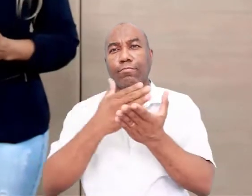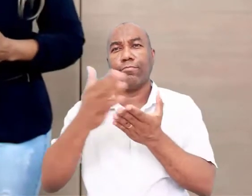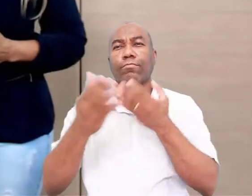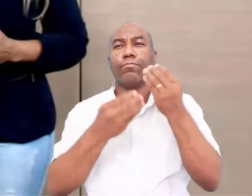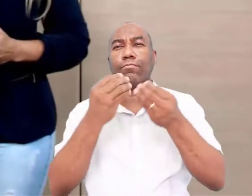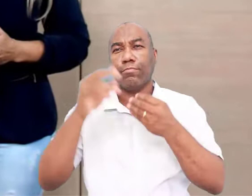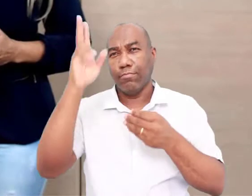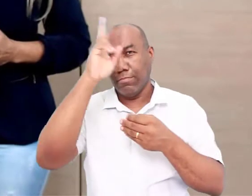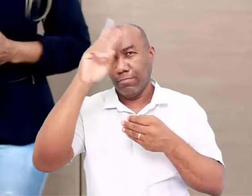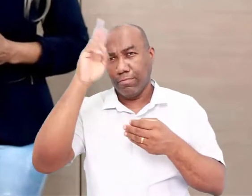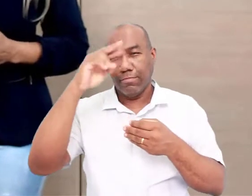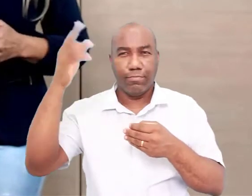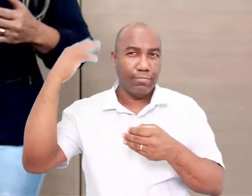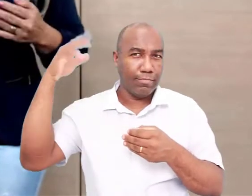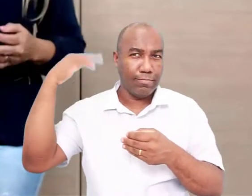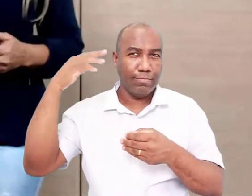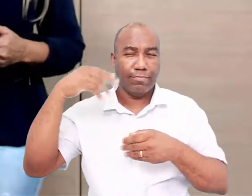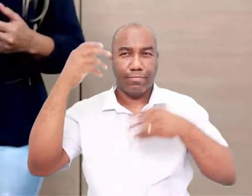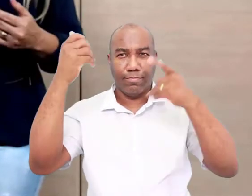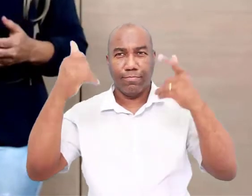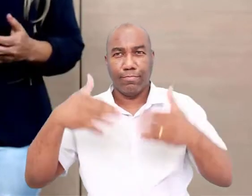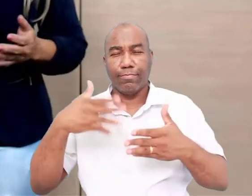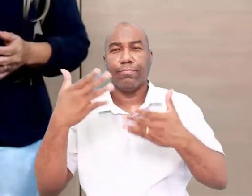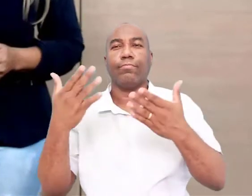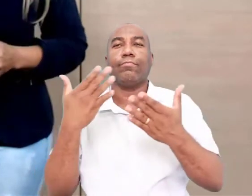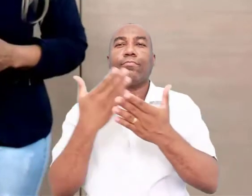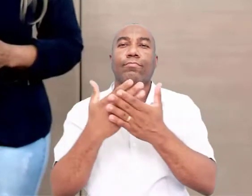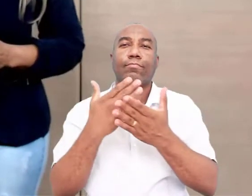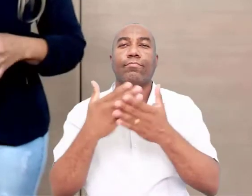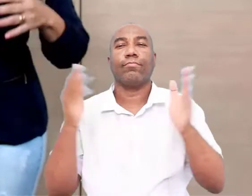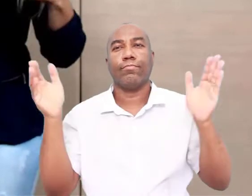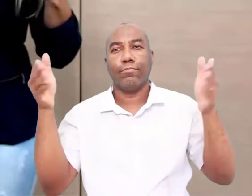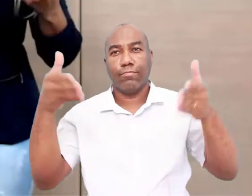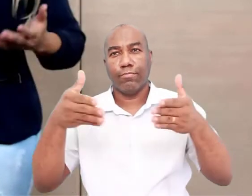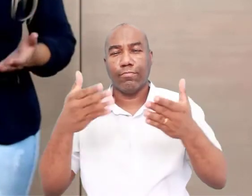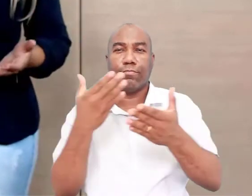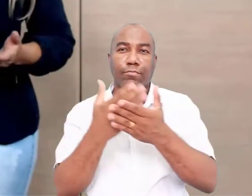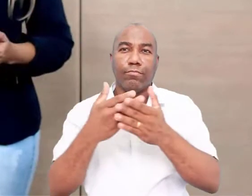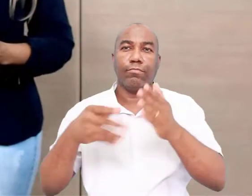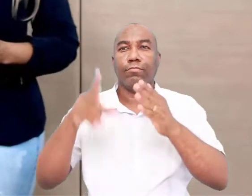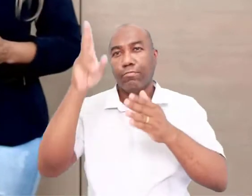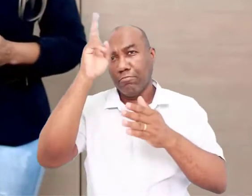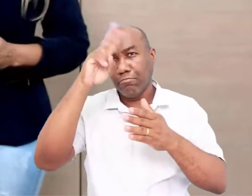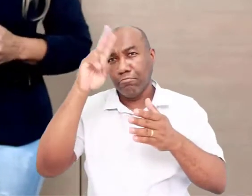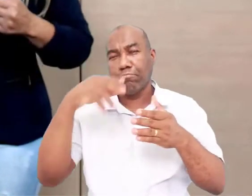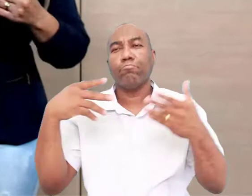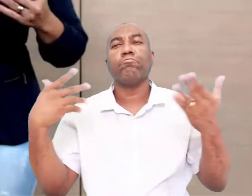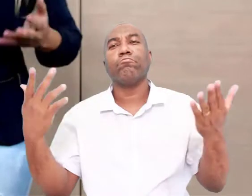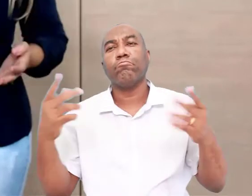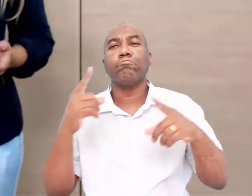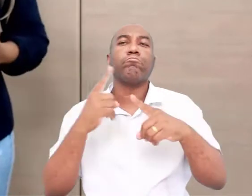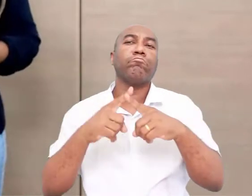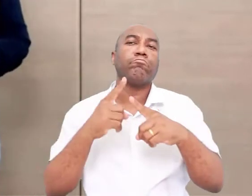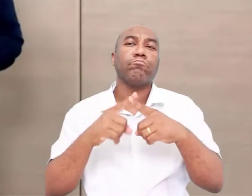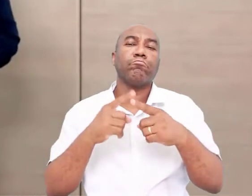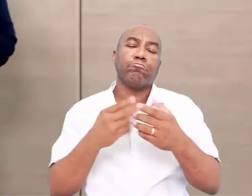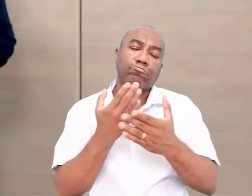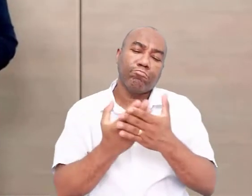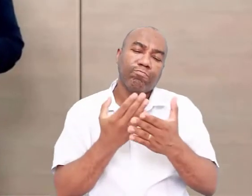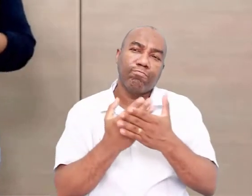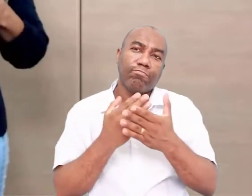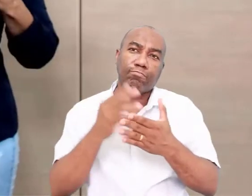História. Nós trabalhamos a introdução aos estudos históricos. Por que isso da História? O que é História?